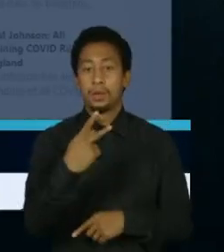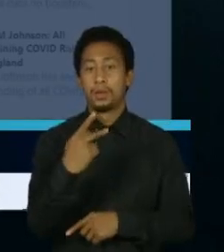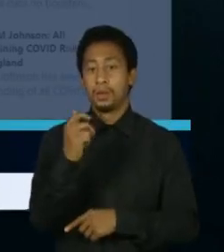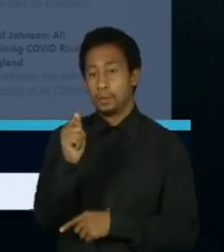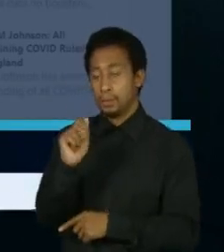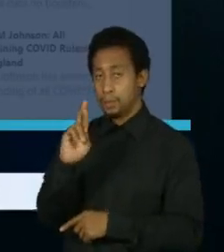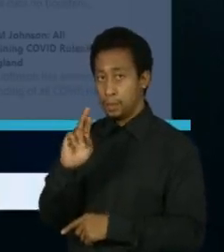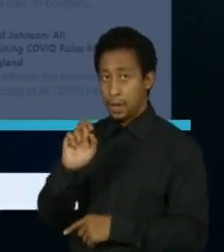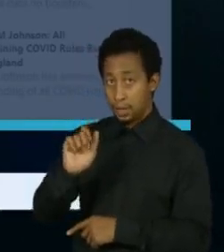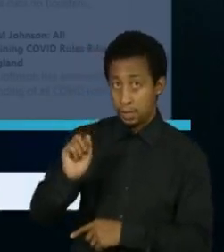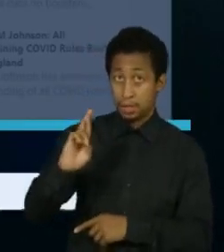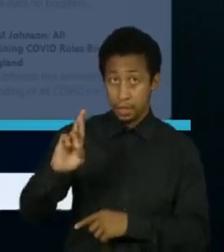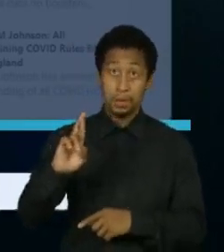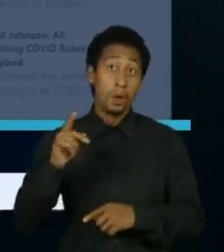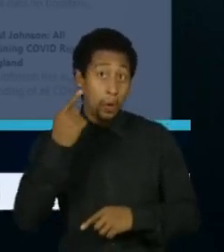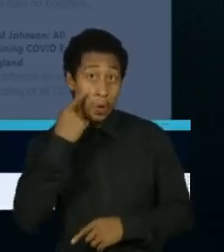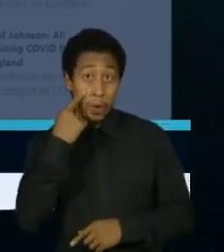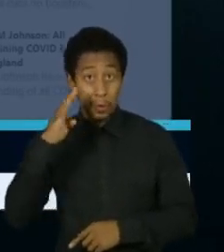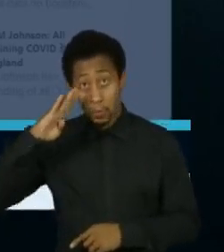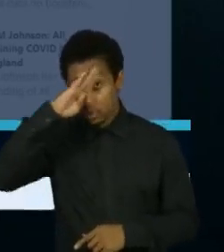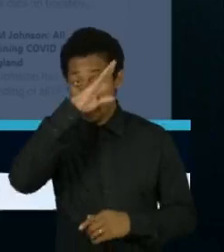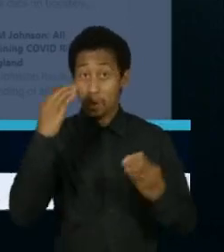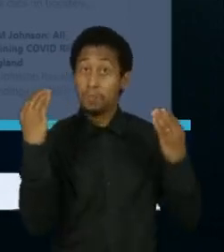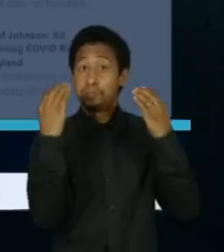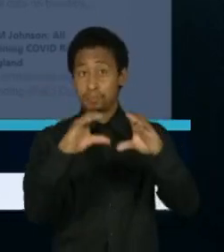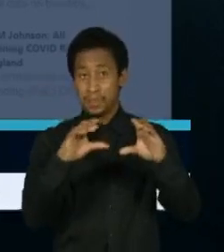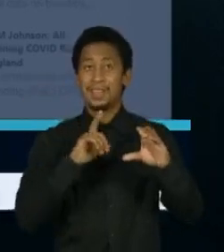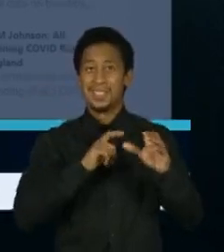-direita, O presidente conta com mais de 600 mil seguidores.